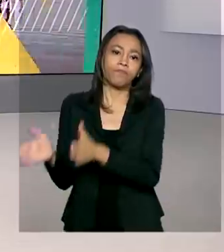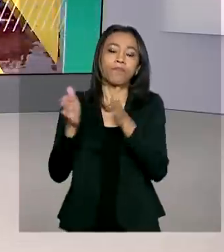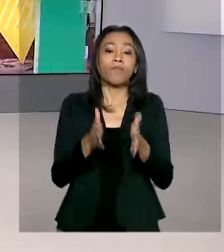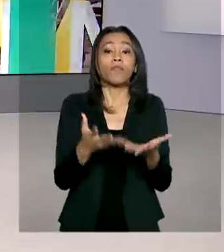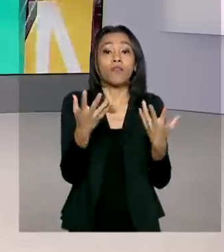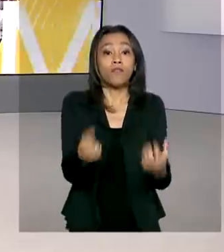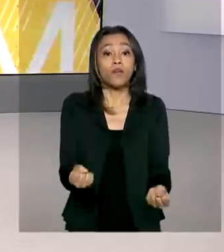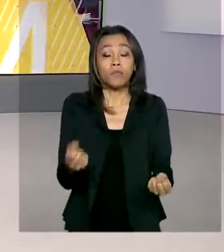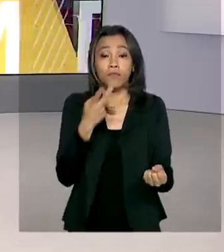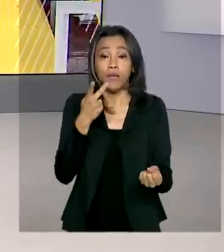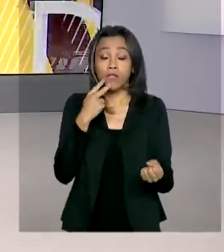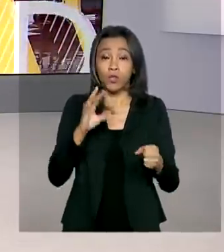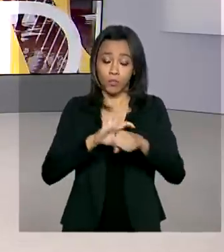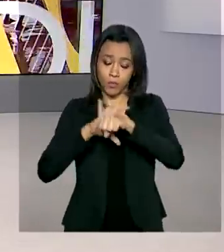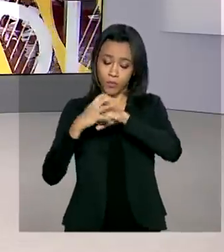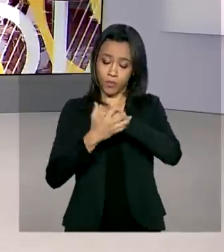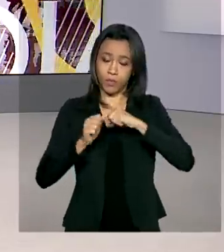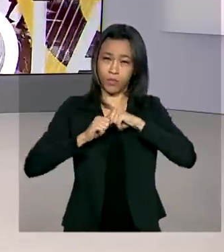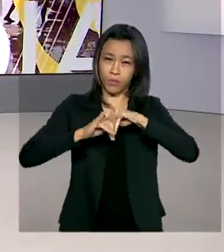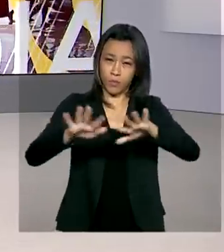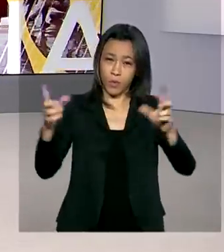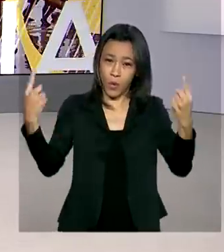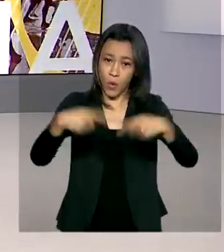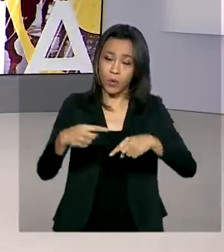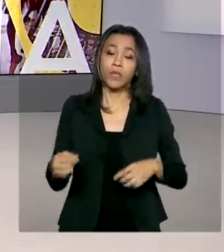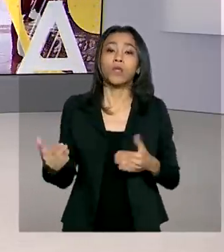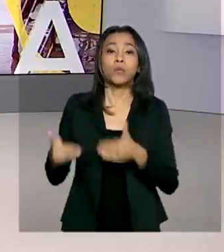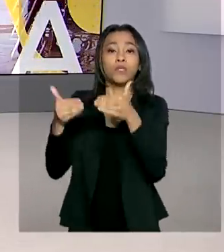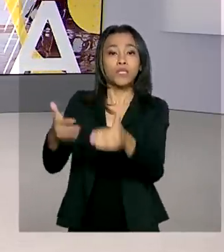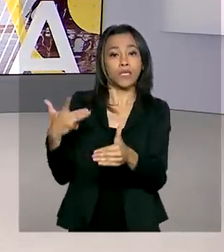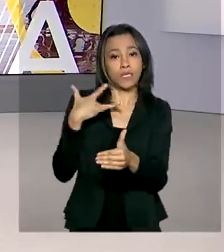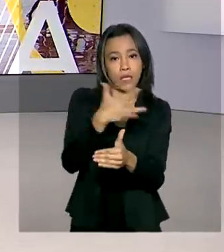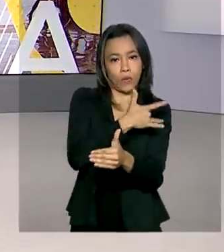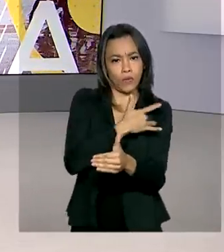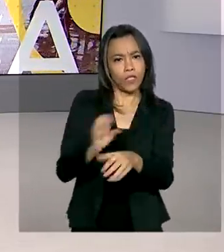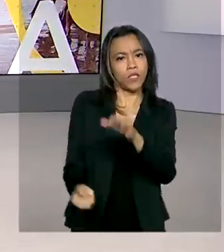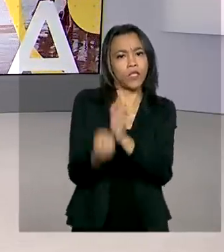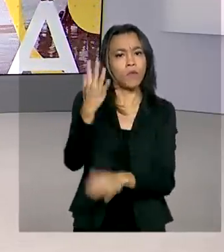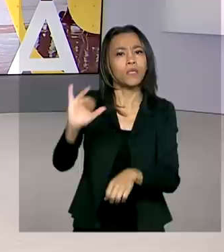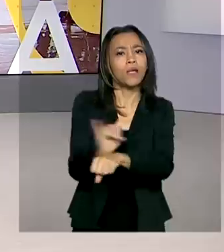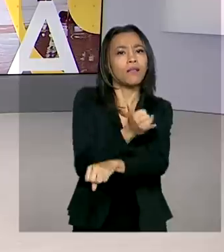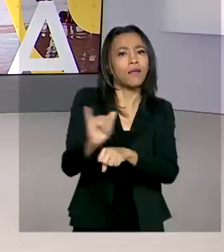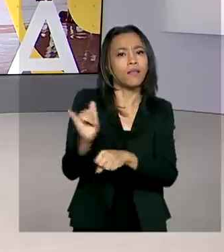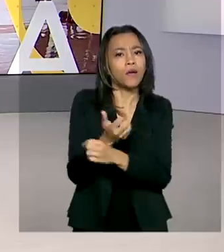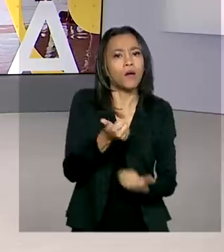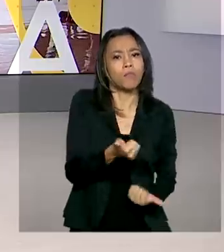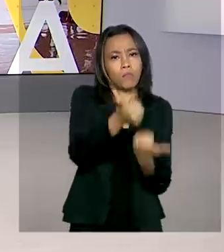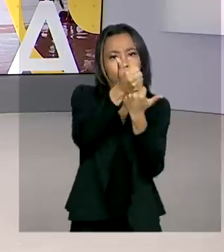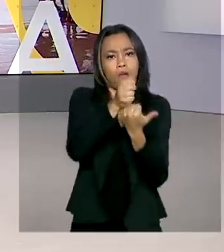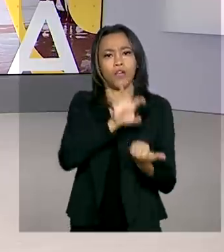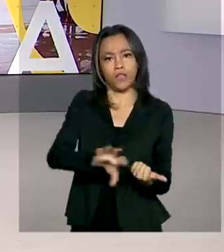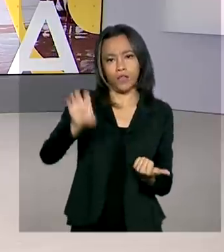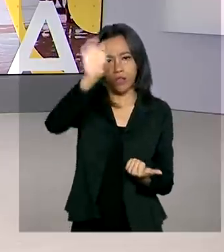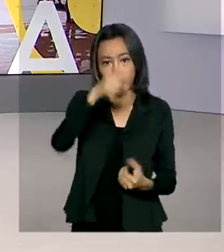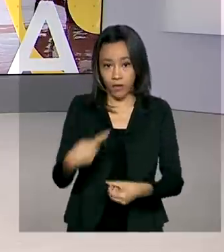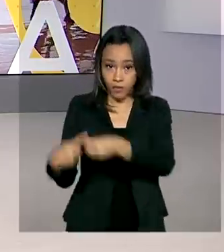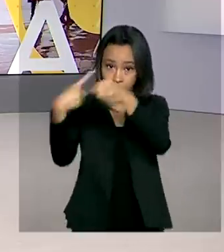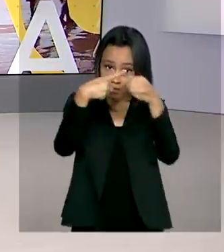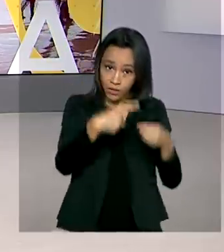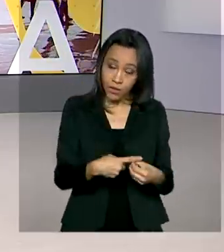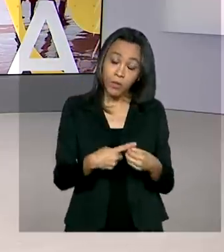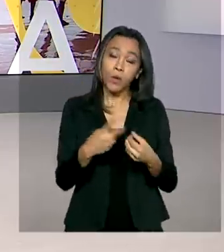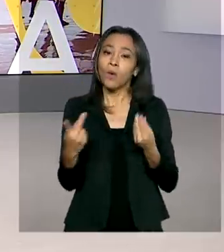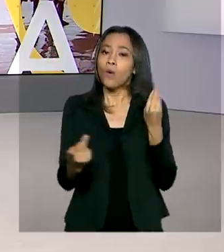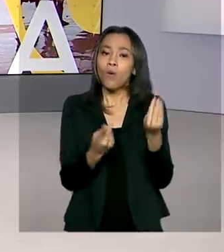sobre o combate ao coronavírus. O Ministério da Saúde criou uma estratégia para ajudar estados e municípios a enfrentarem a doença.